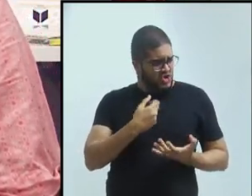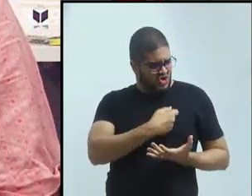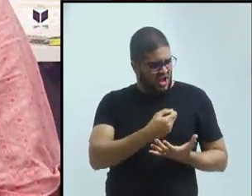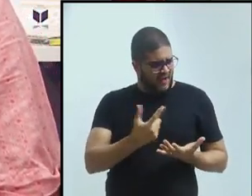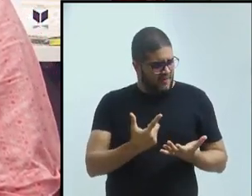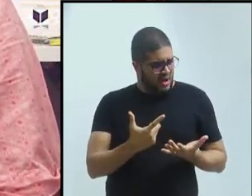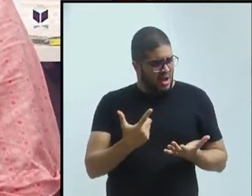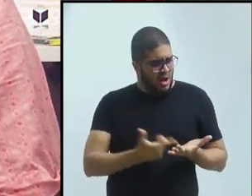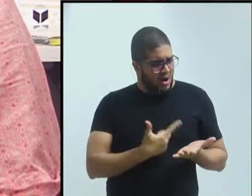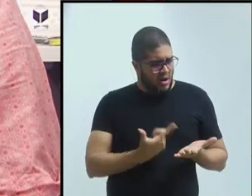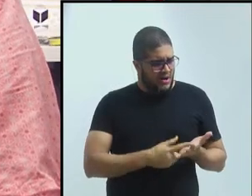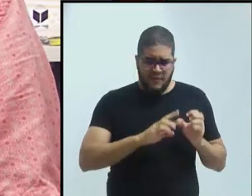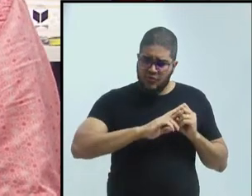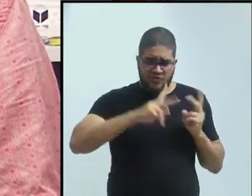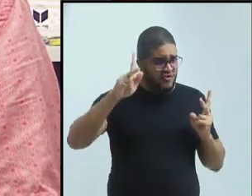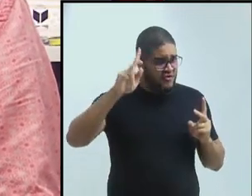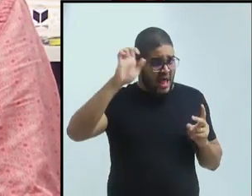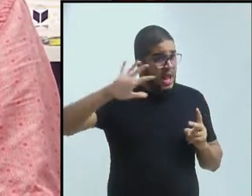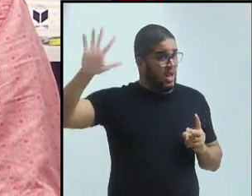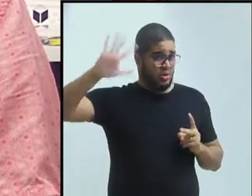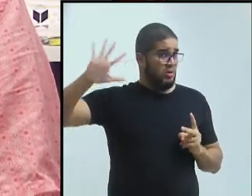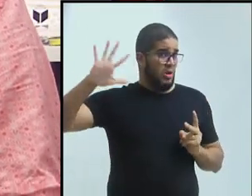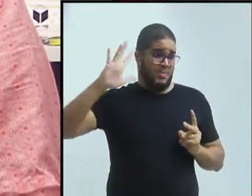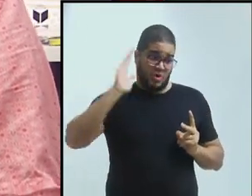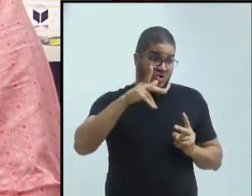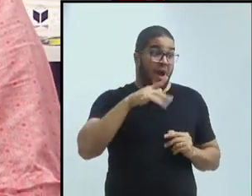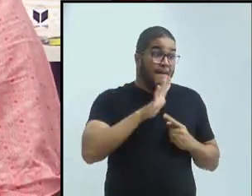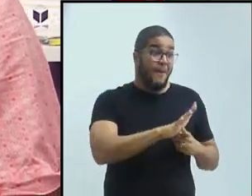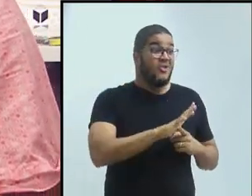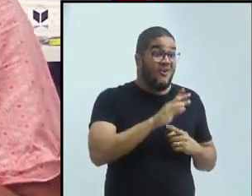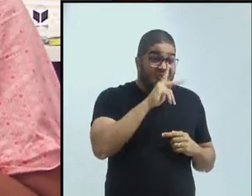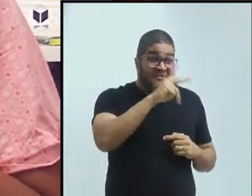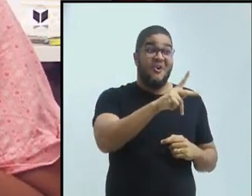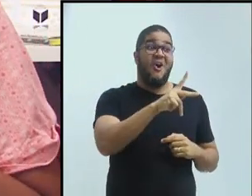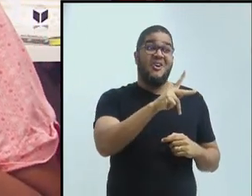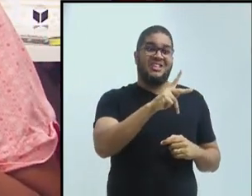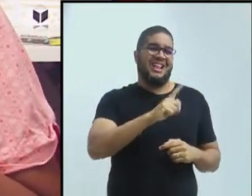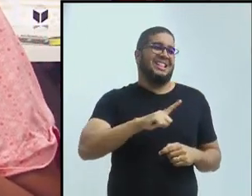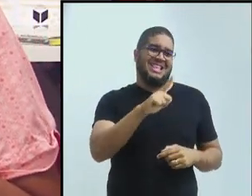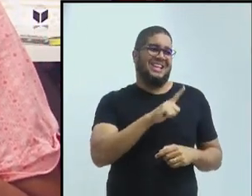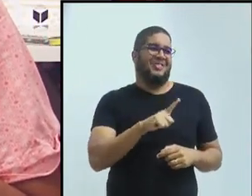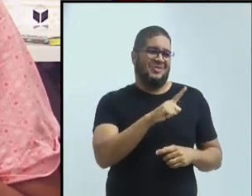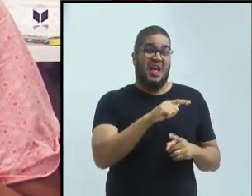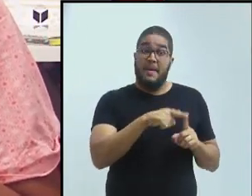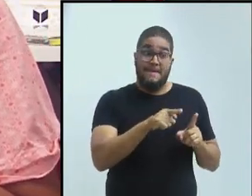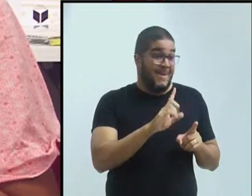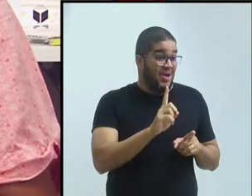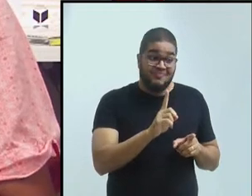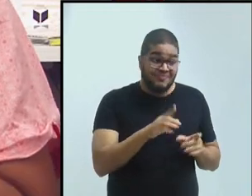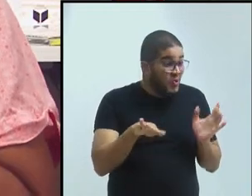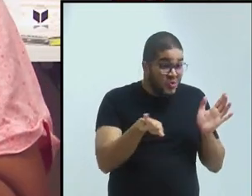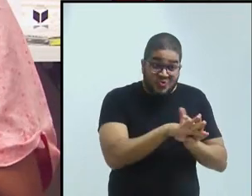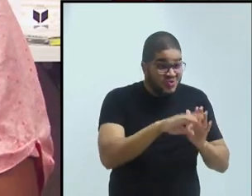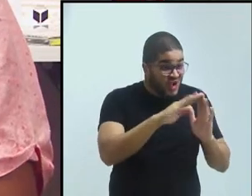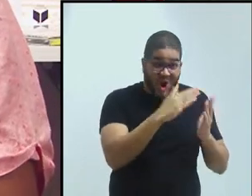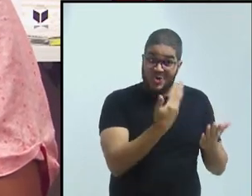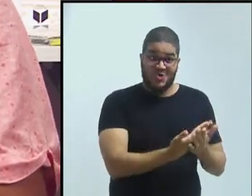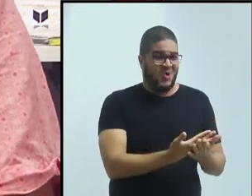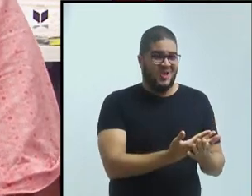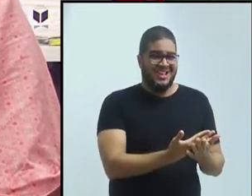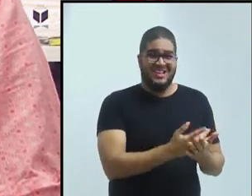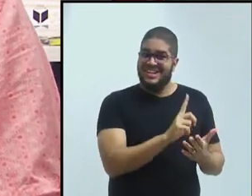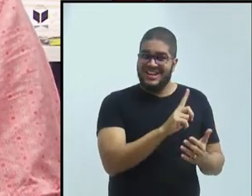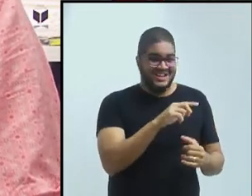muito fortemente nos escritores angolanos. Mas não chega na escola. Engraçado. Isso não